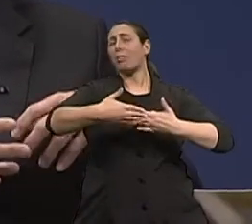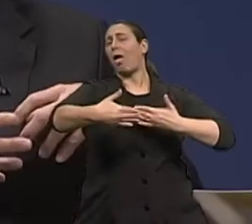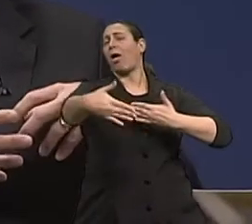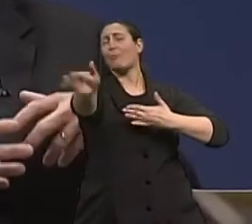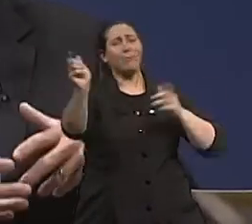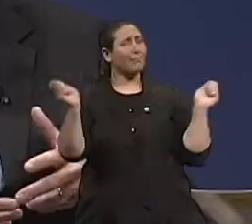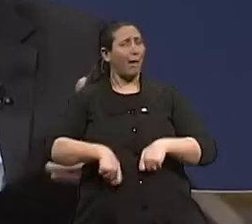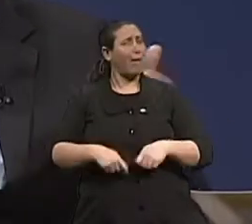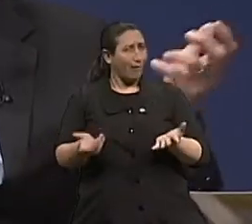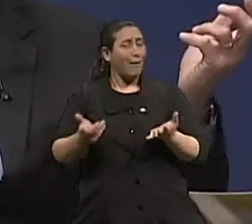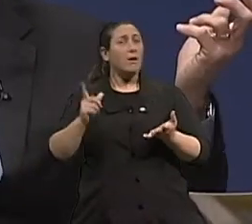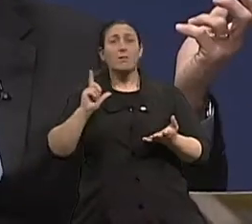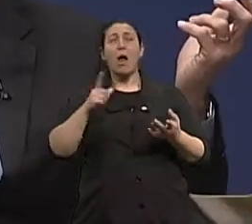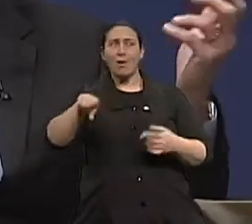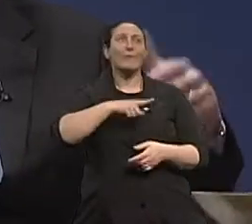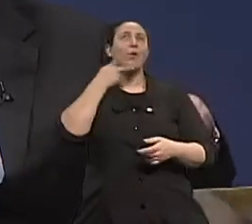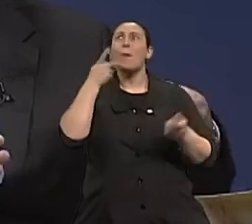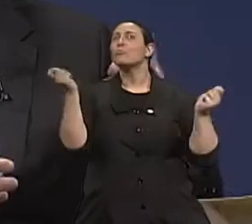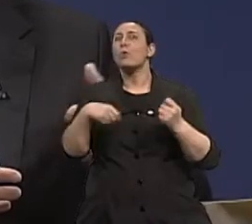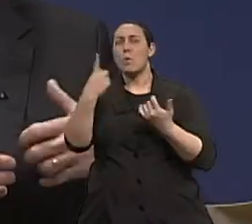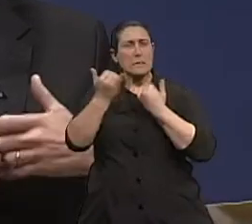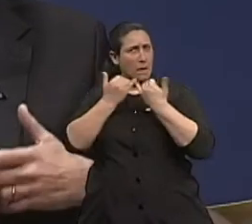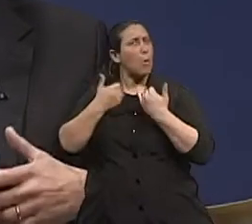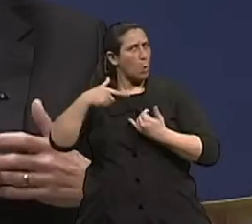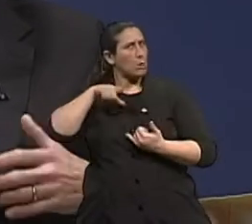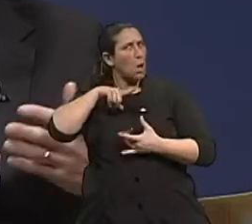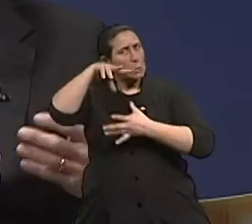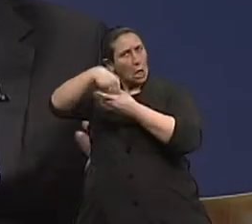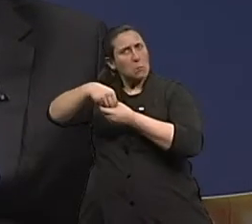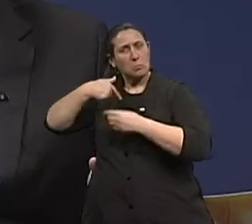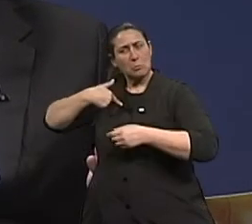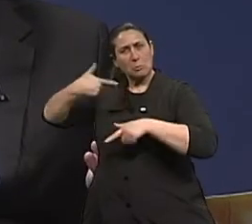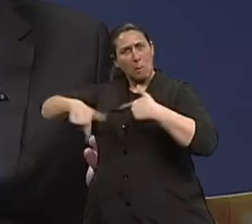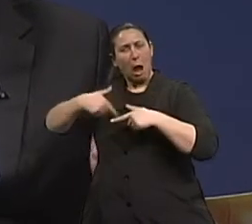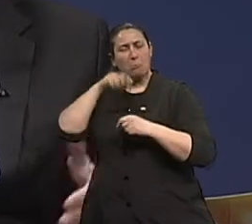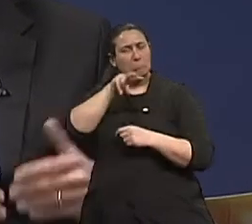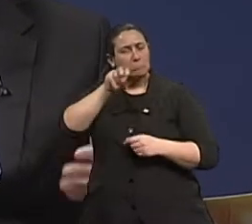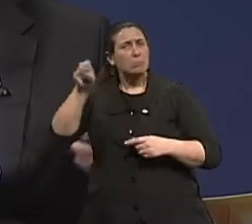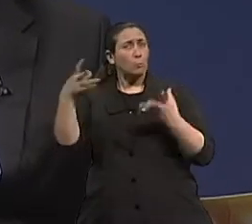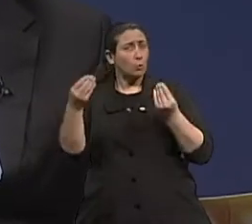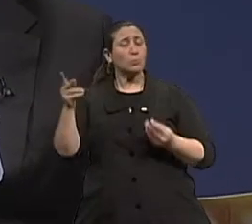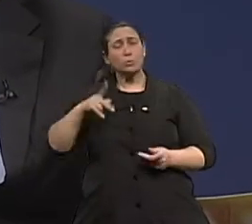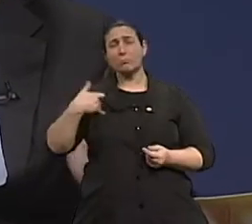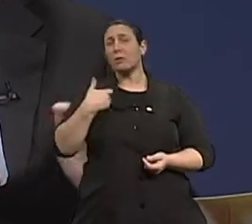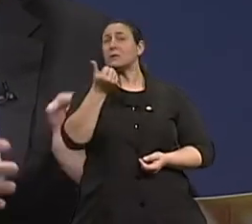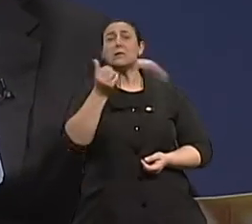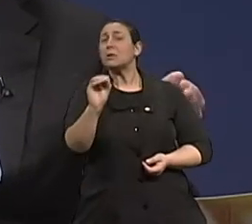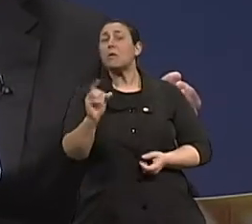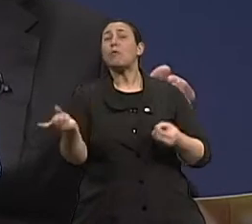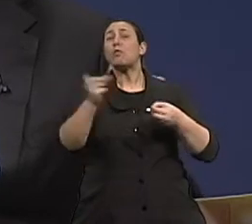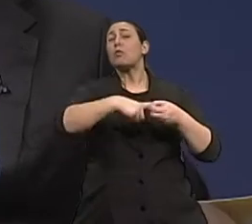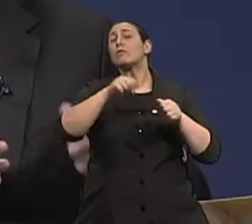passaríamos um programa inteiro falando de exemplos que eu tenho de pessoas que já passaram de 60 anos e que hoje estão fazendo, por exemplo,